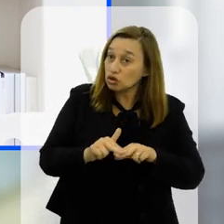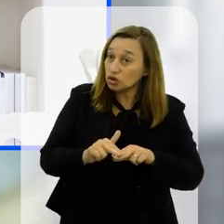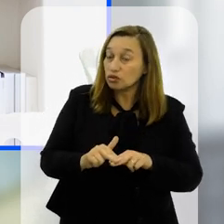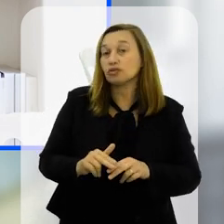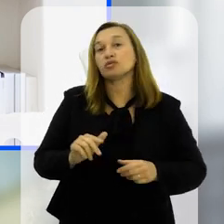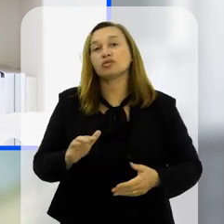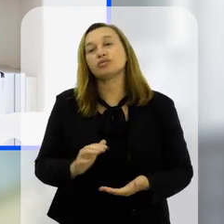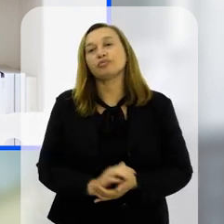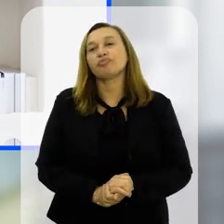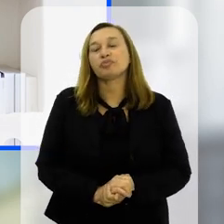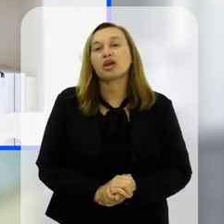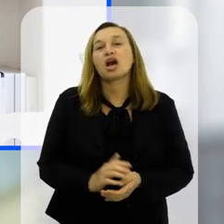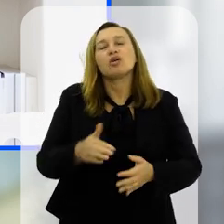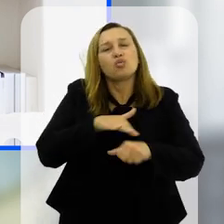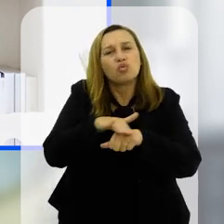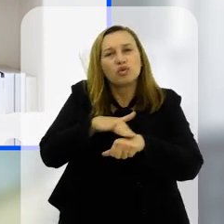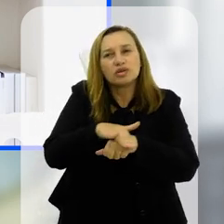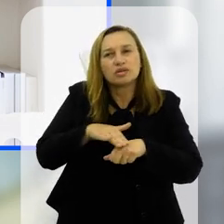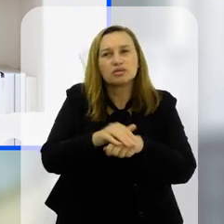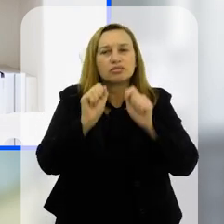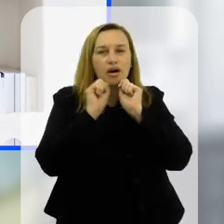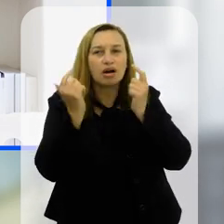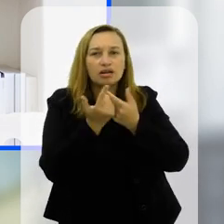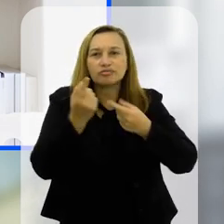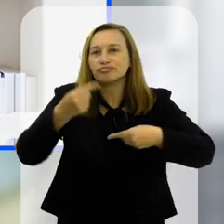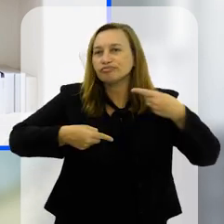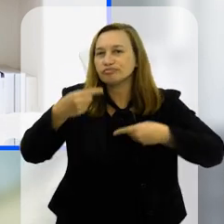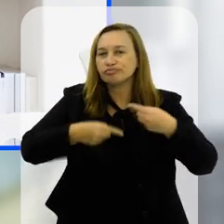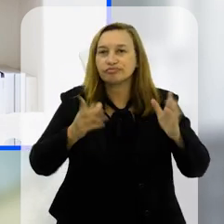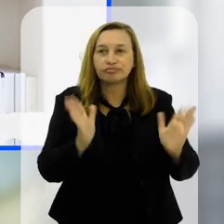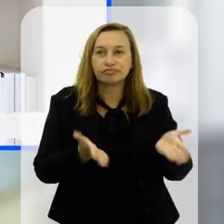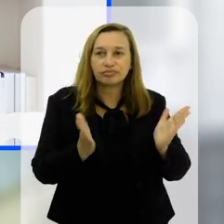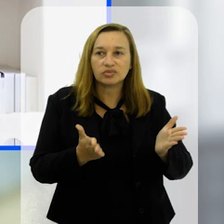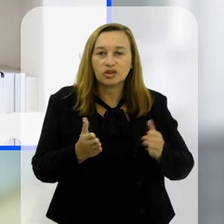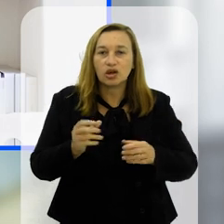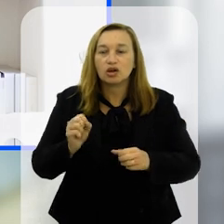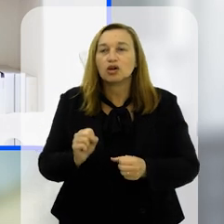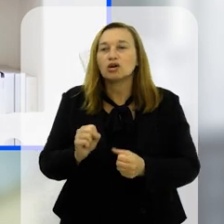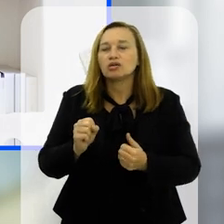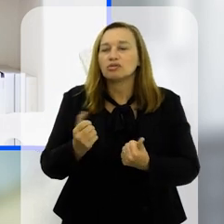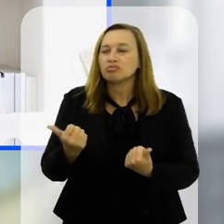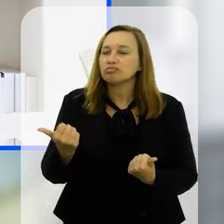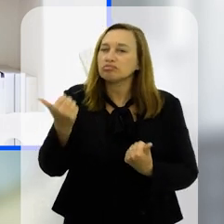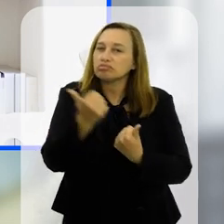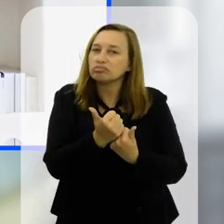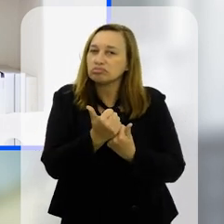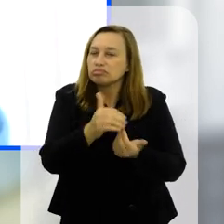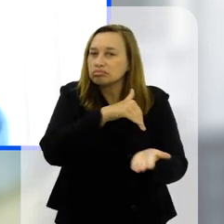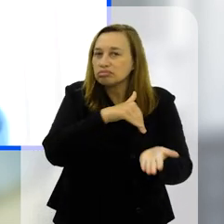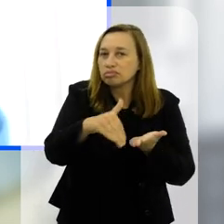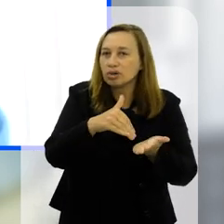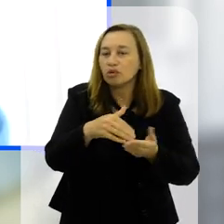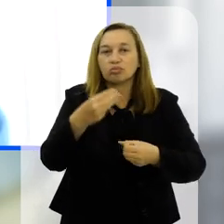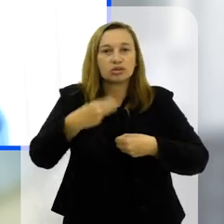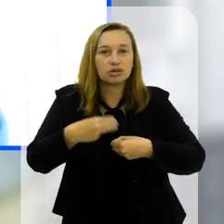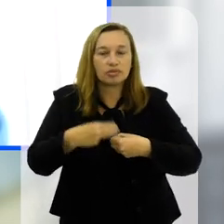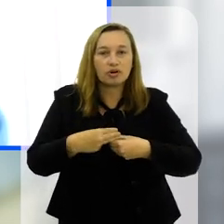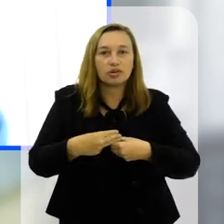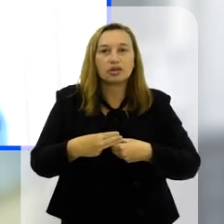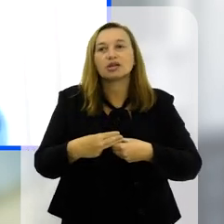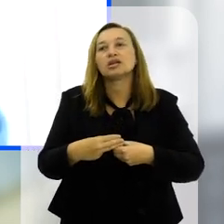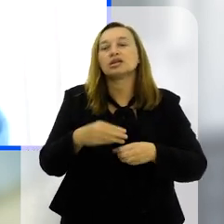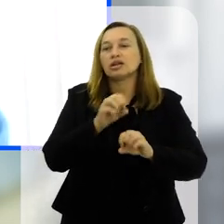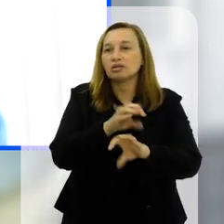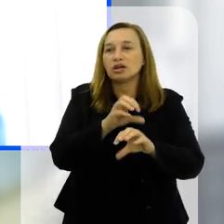E é sobre isso que vamos conversar no Alerje Debate de hoje com o subsecretário municipal de educação, Hugo